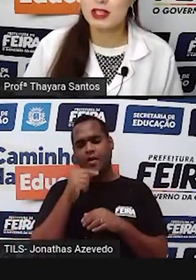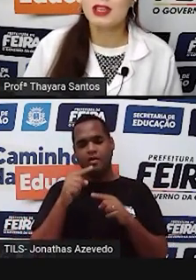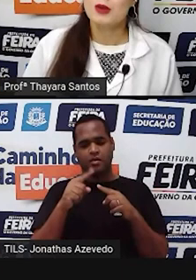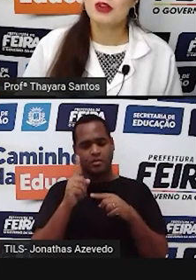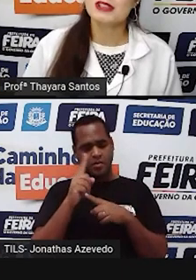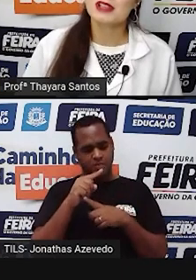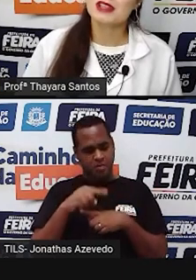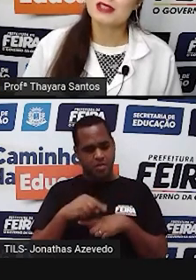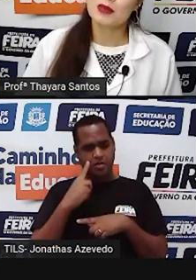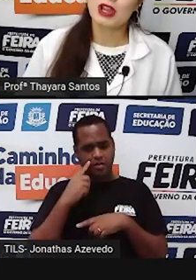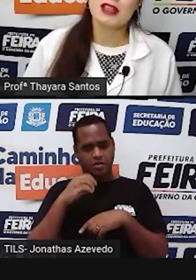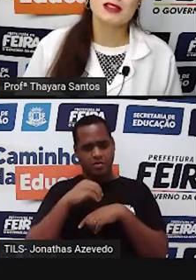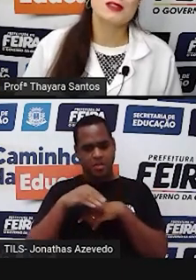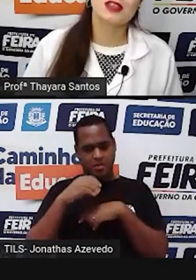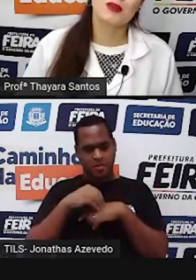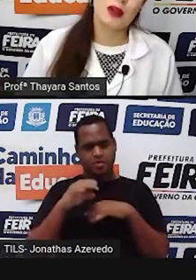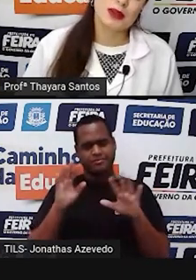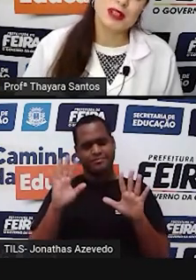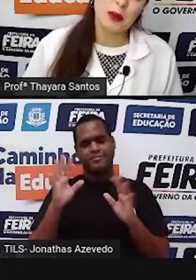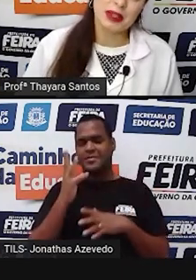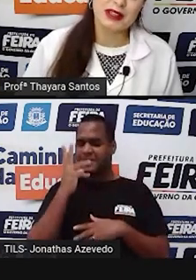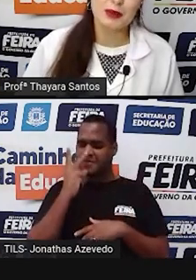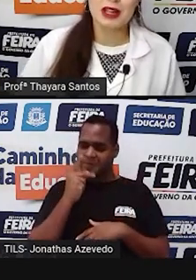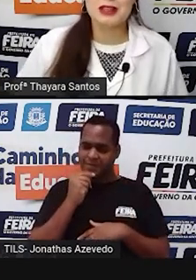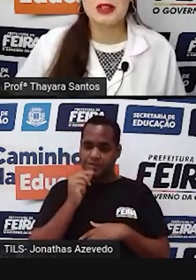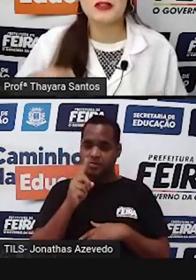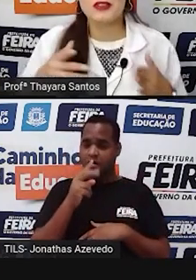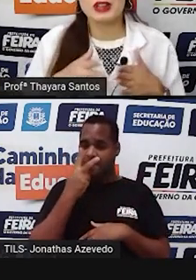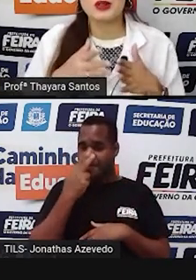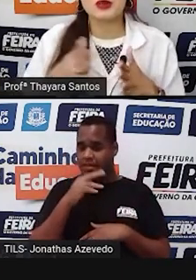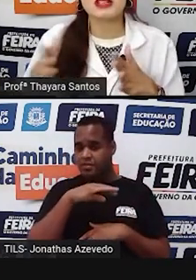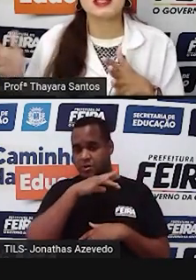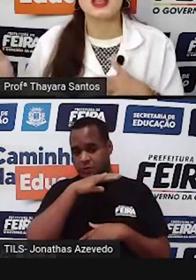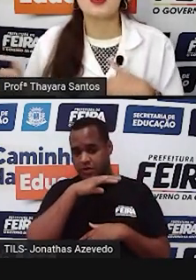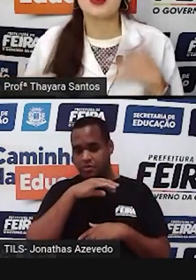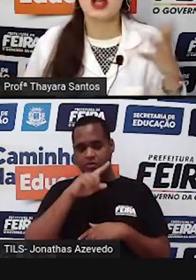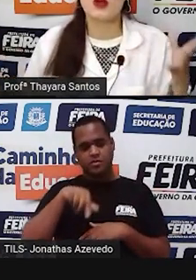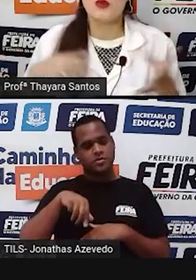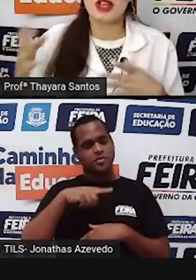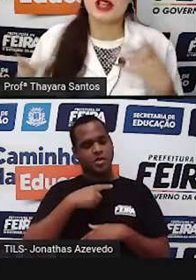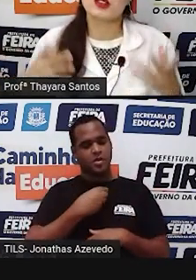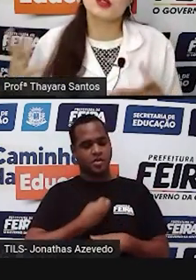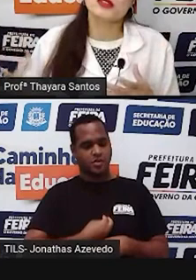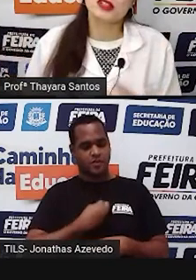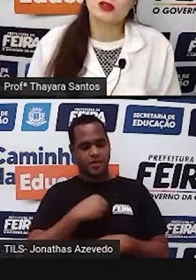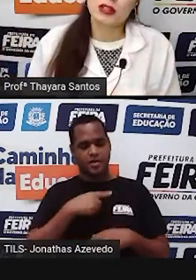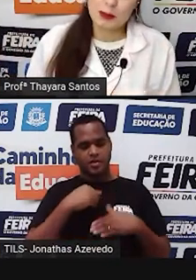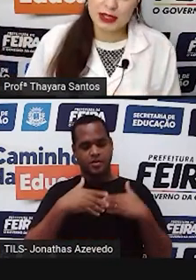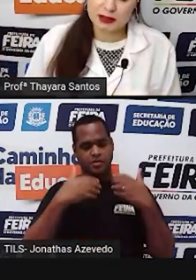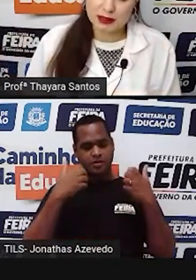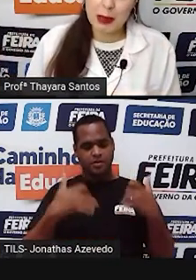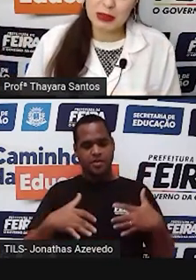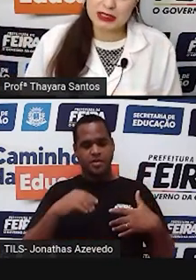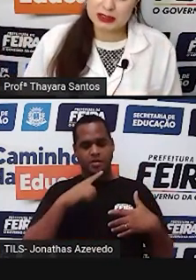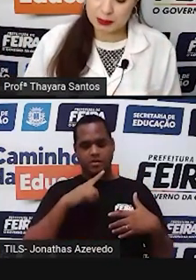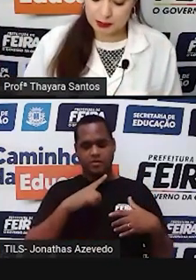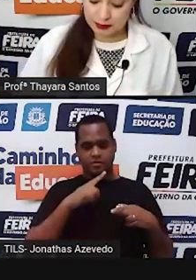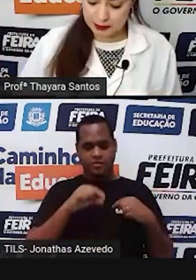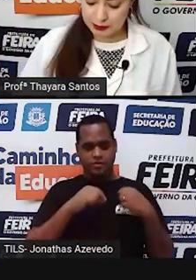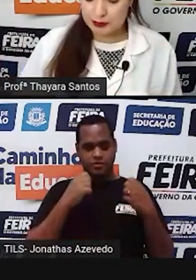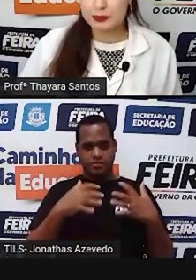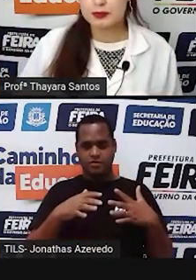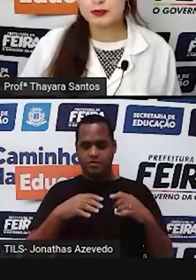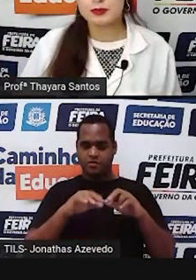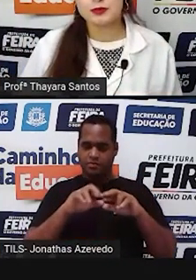reproduzir. Porque se elas demorassem, isso seria uma coisa ruim, né? Porque ele não ia viver todo esse tempo para acompanhar todo o ciclo da planta.